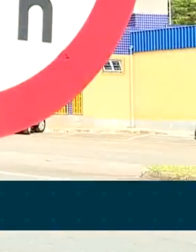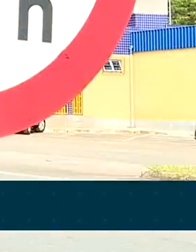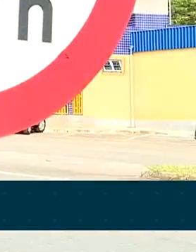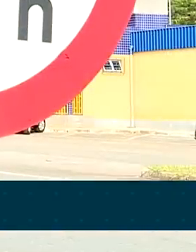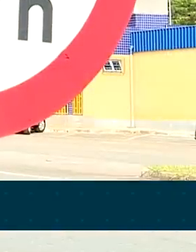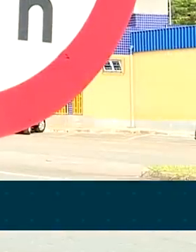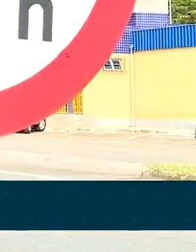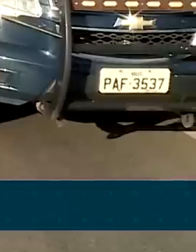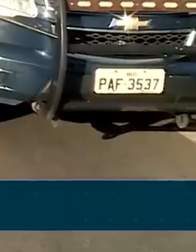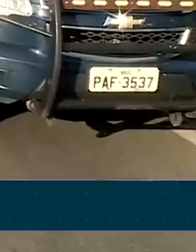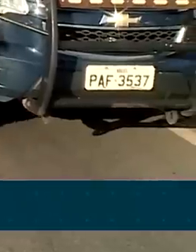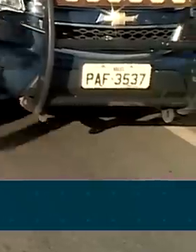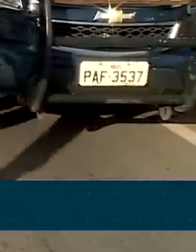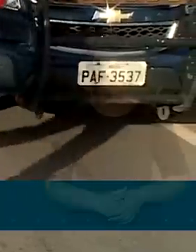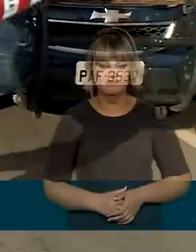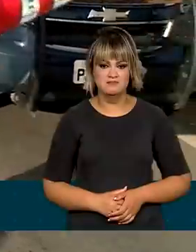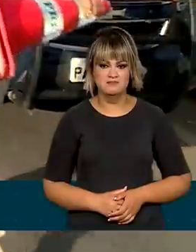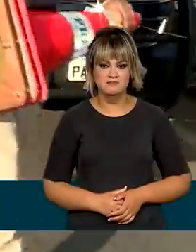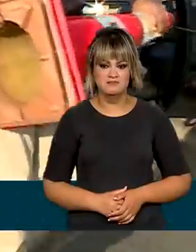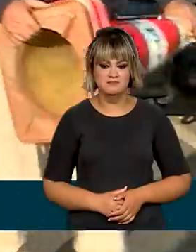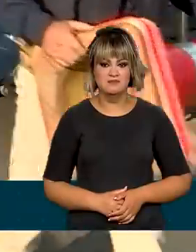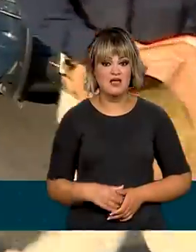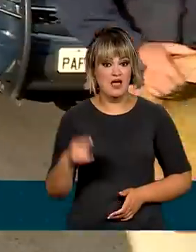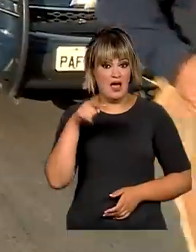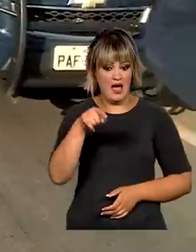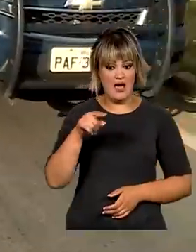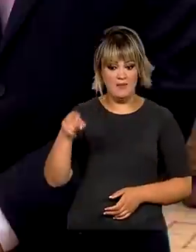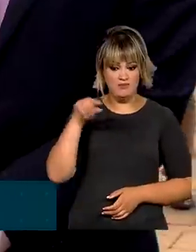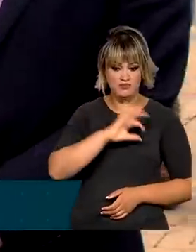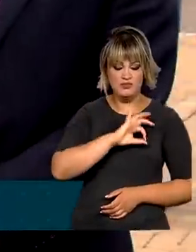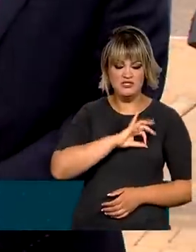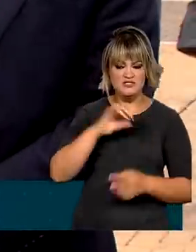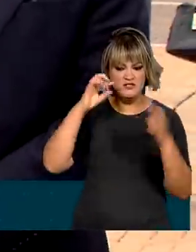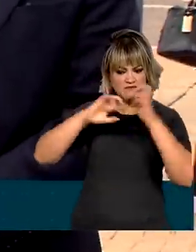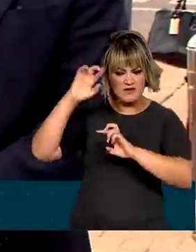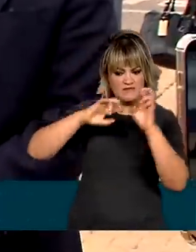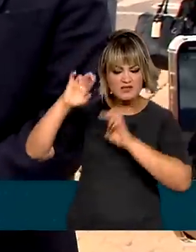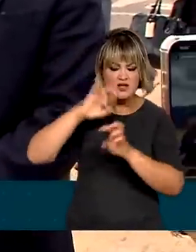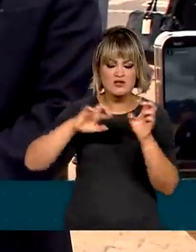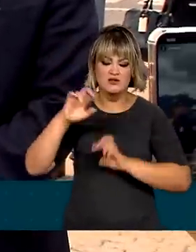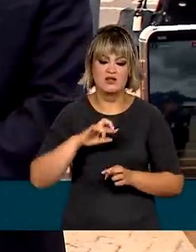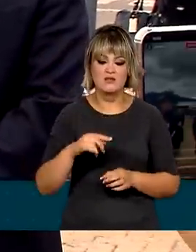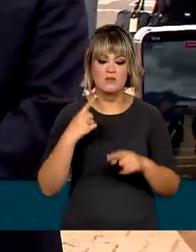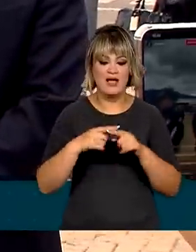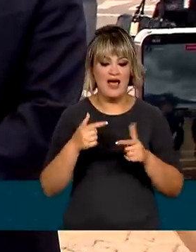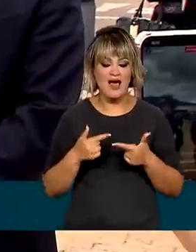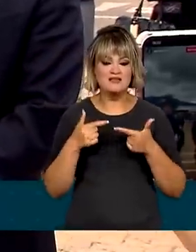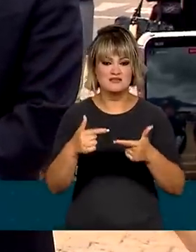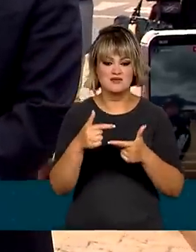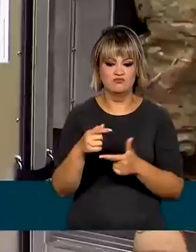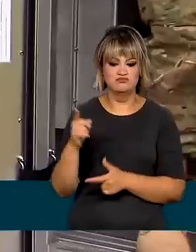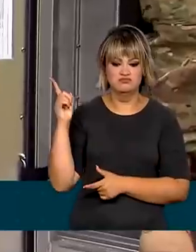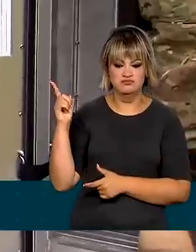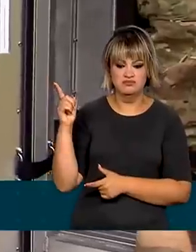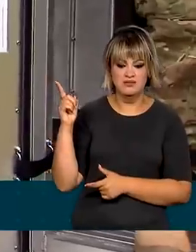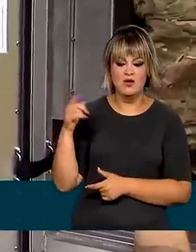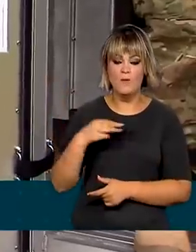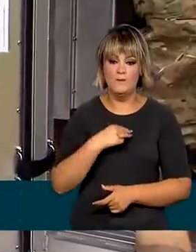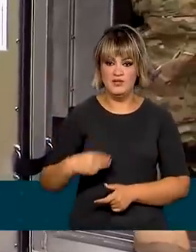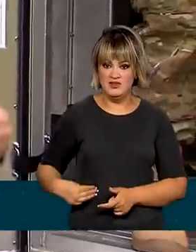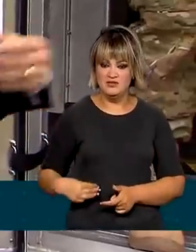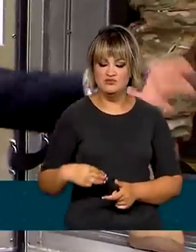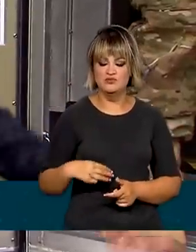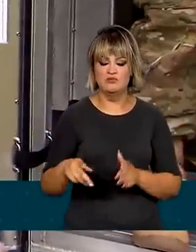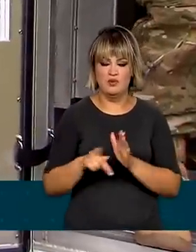Rodoviária Federal vai intensificar a fiscalização. Durante o lançamento da Operação Rodovida, o ministro da